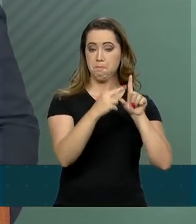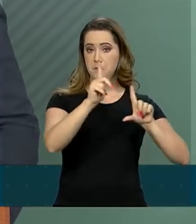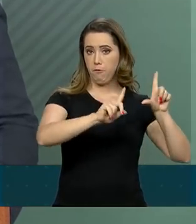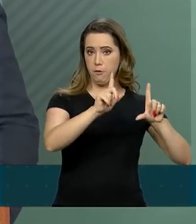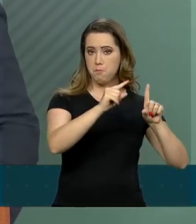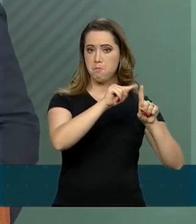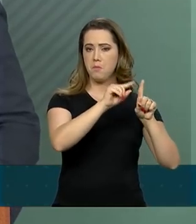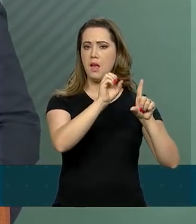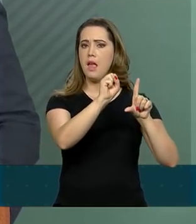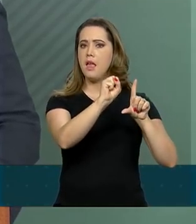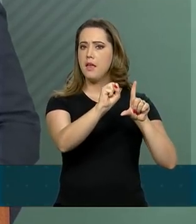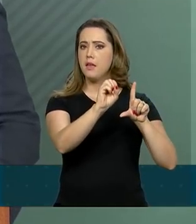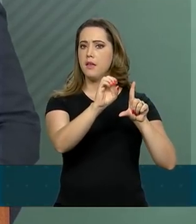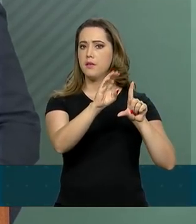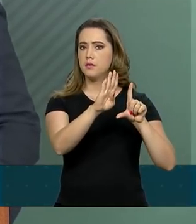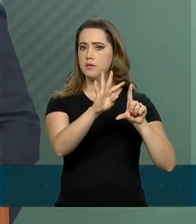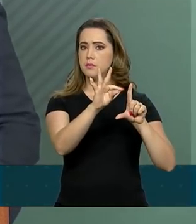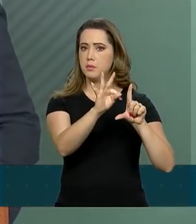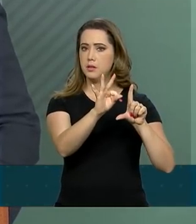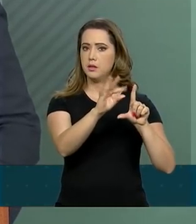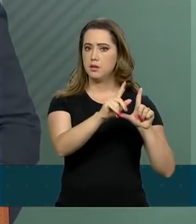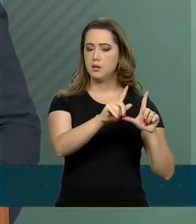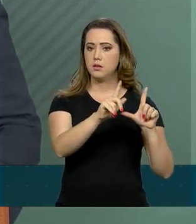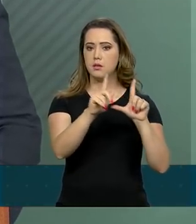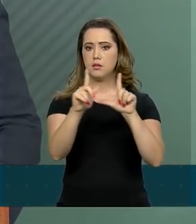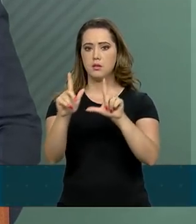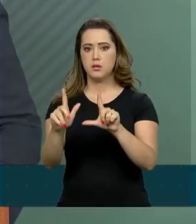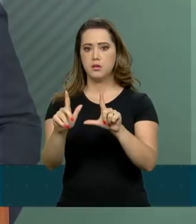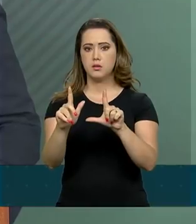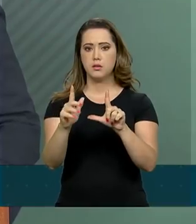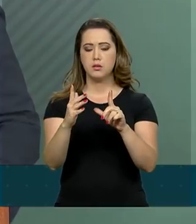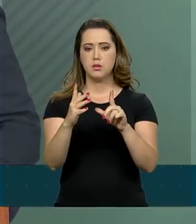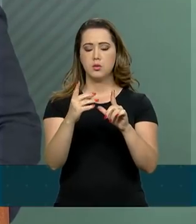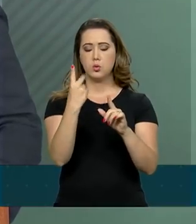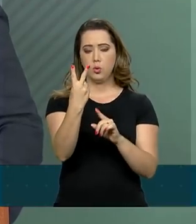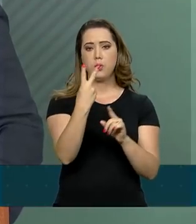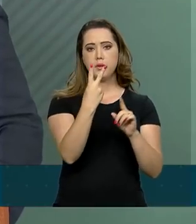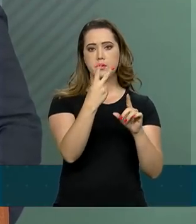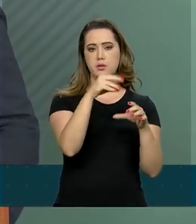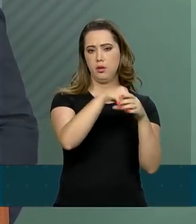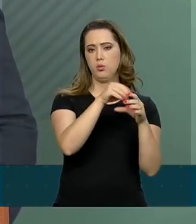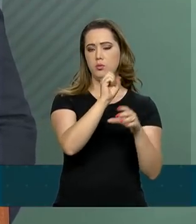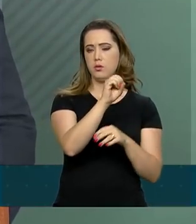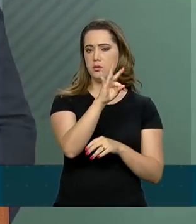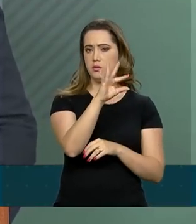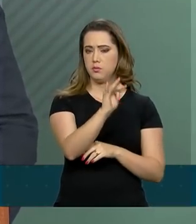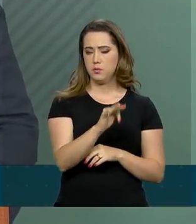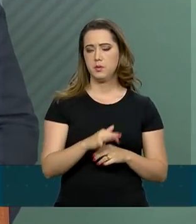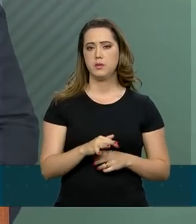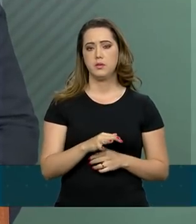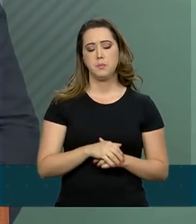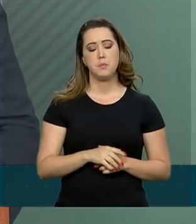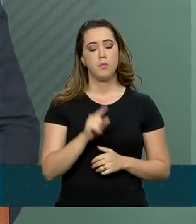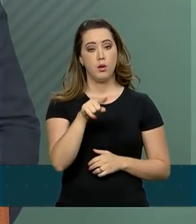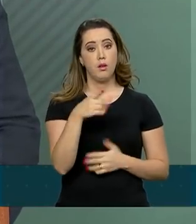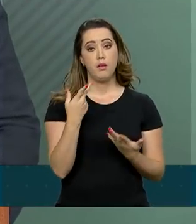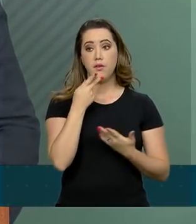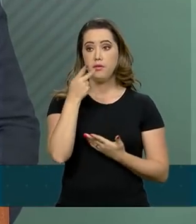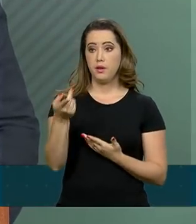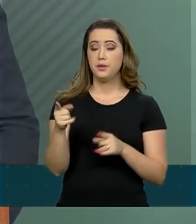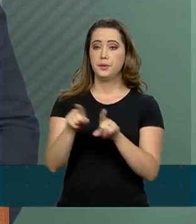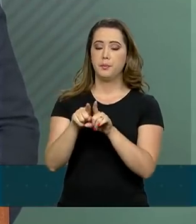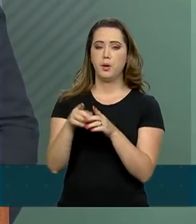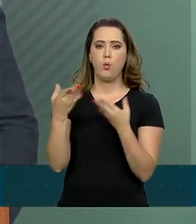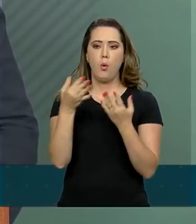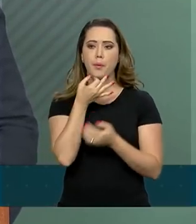com relação à posição do presidente em relação às manifestações. O presidente considera